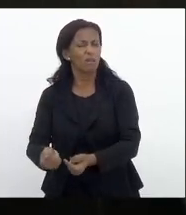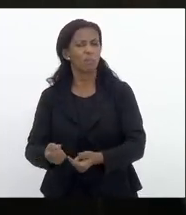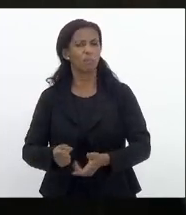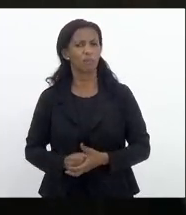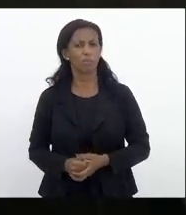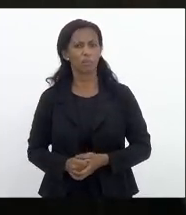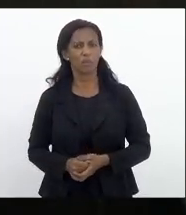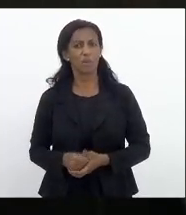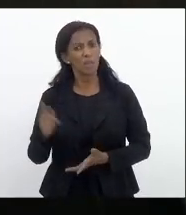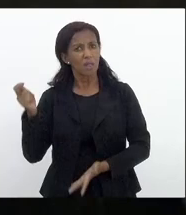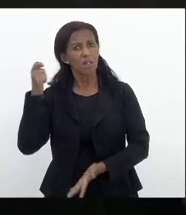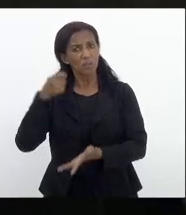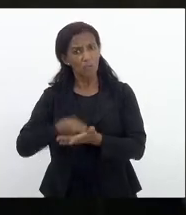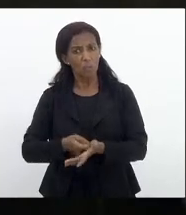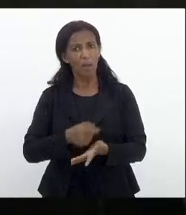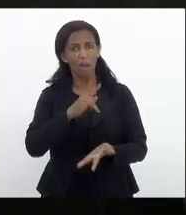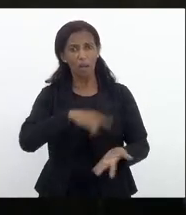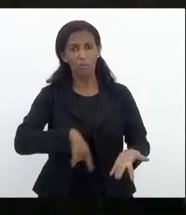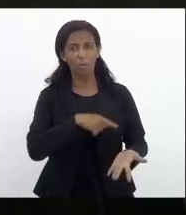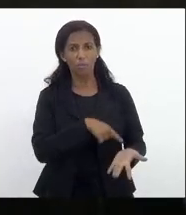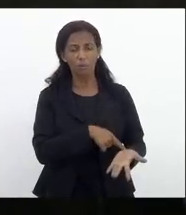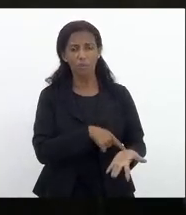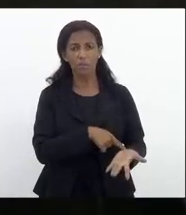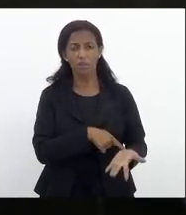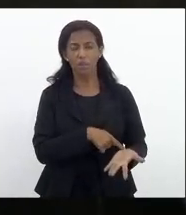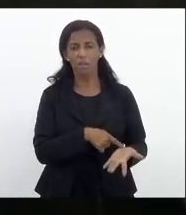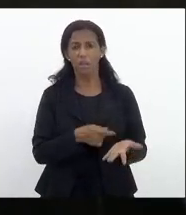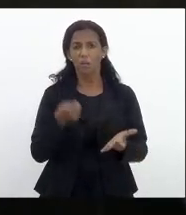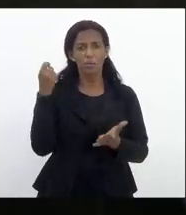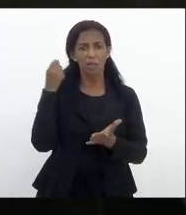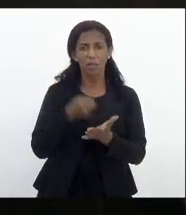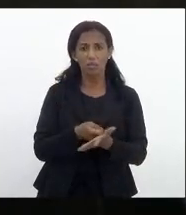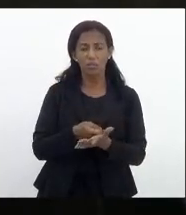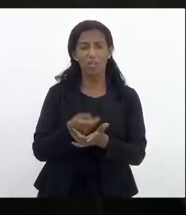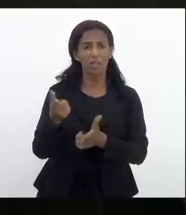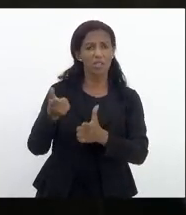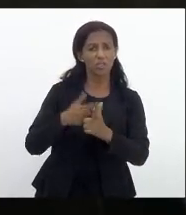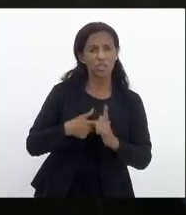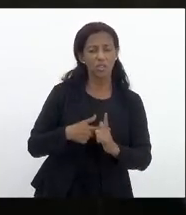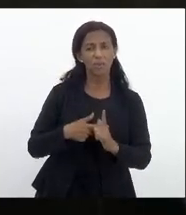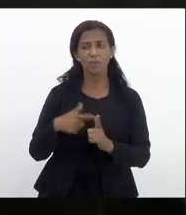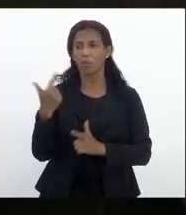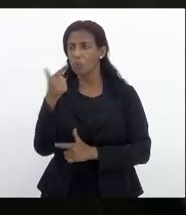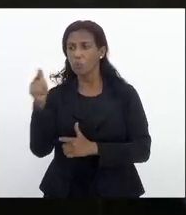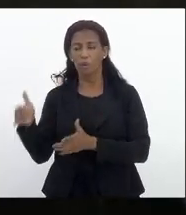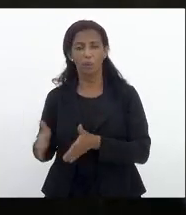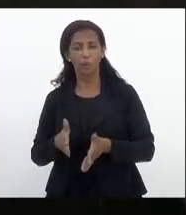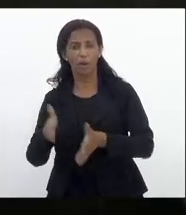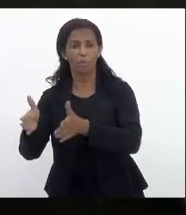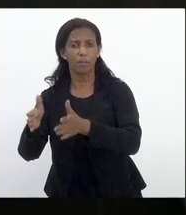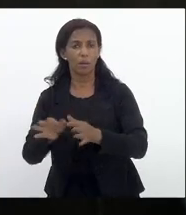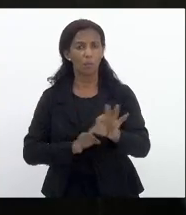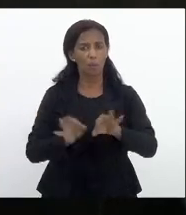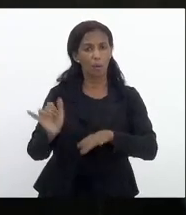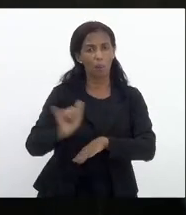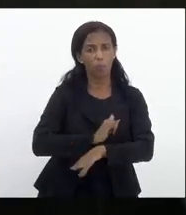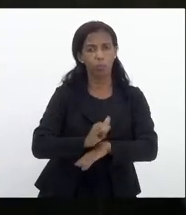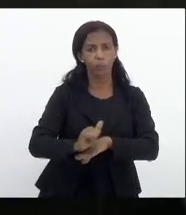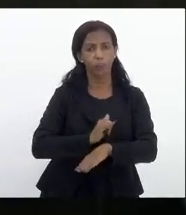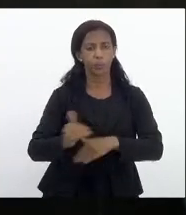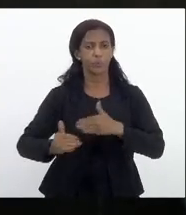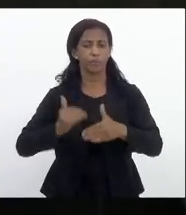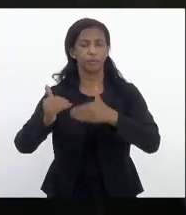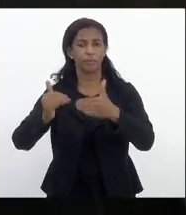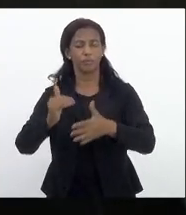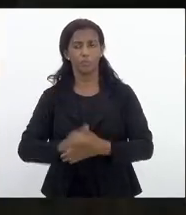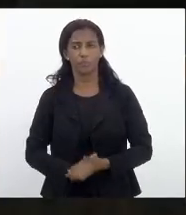e eles que vão pagar essa conta sem ter auditado a dívida sem ter construído um outro caminho sem ter formulado um plano estratégico de desenvolvimento